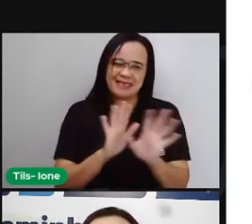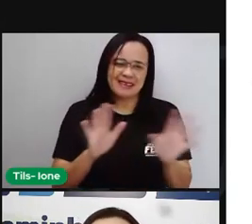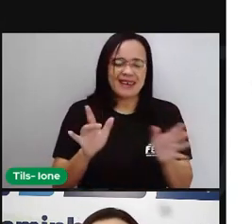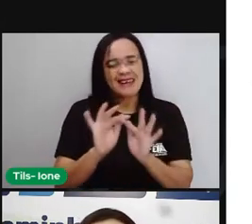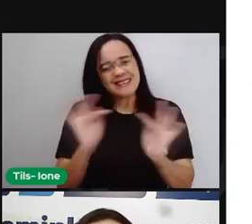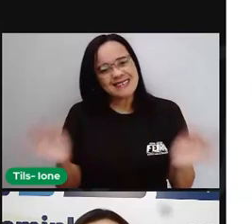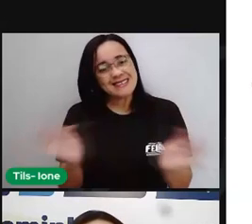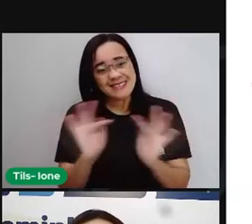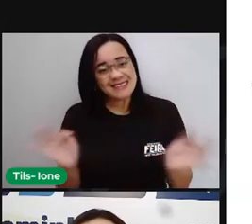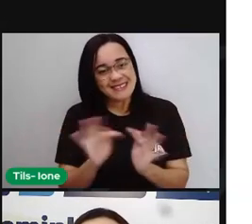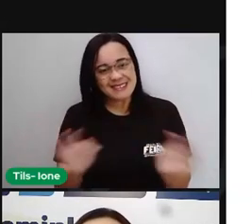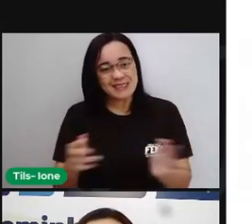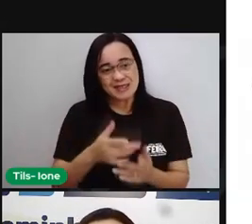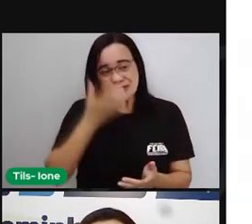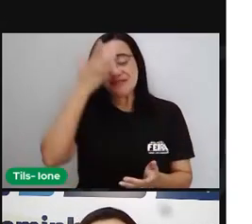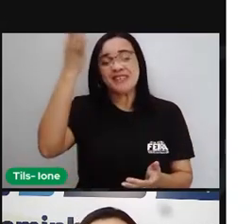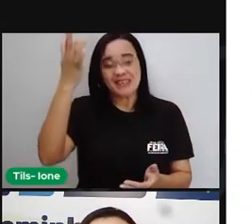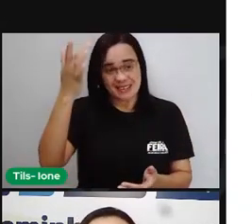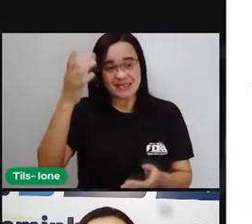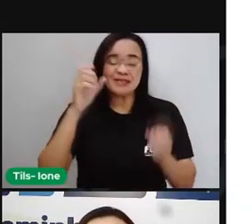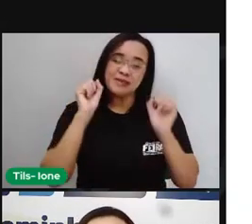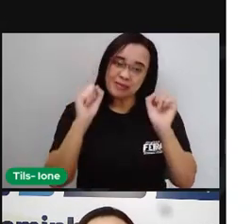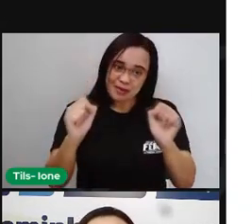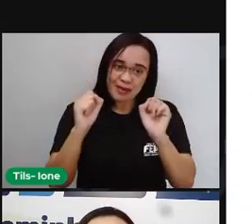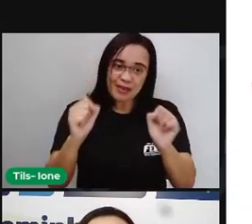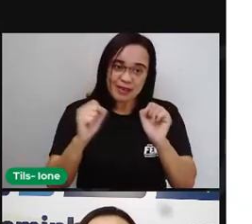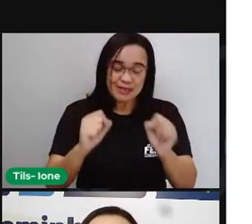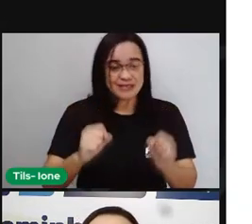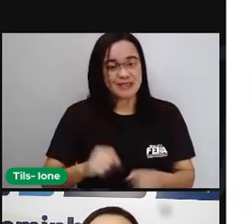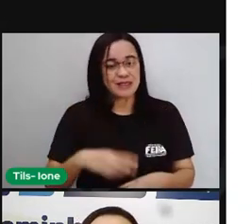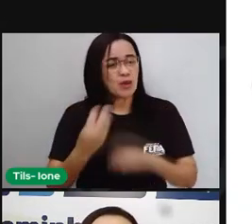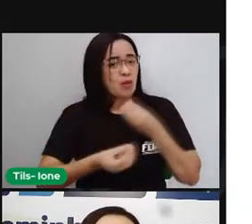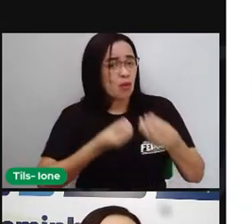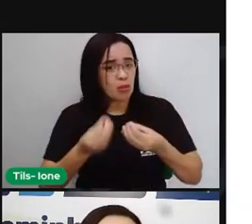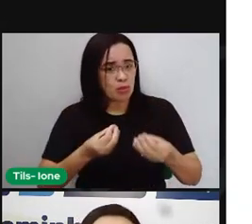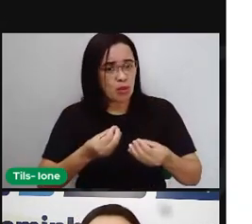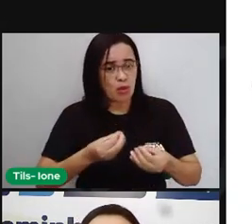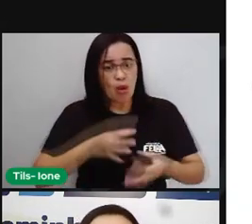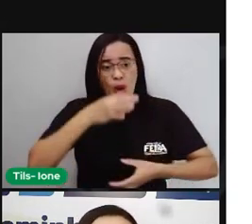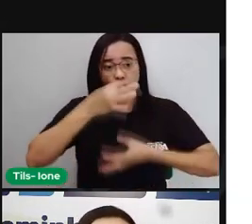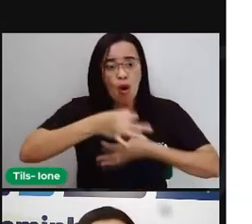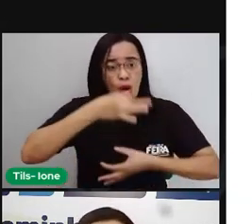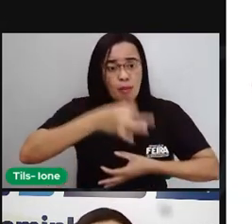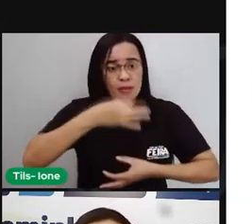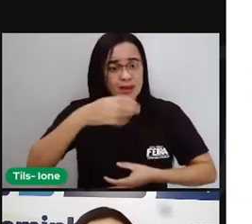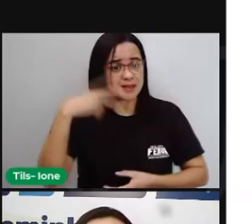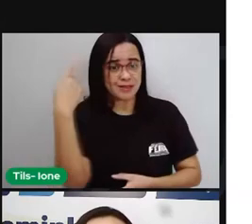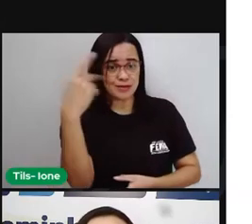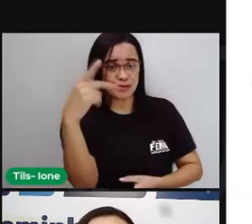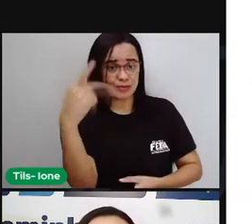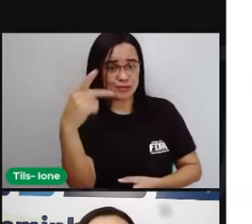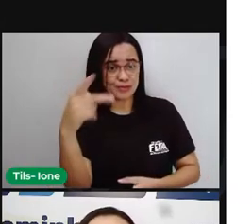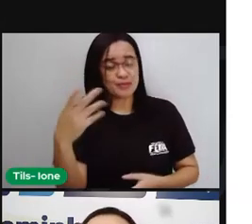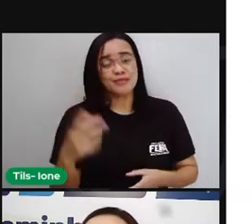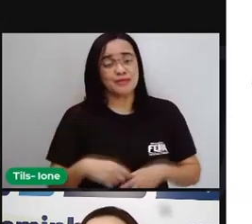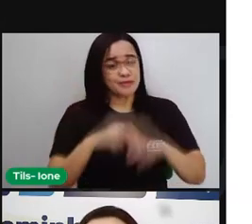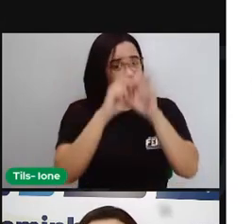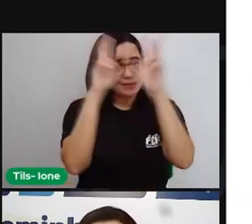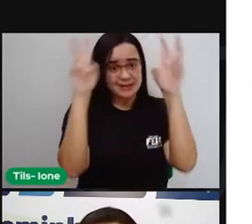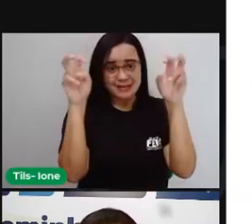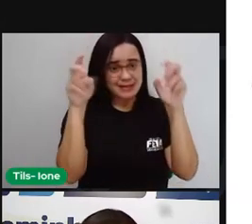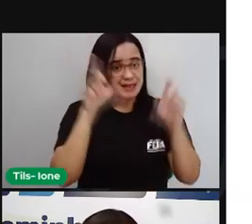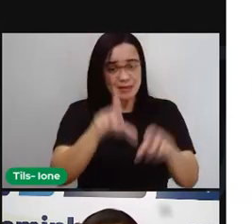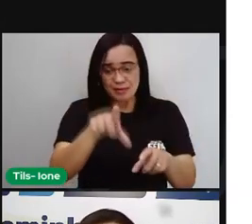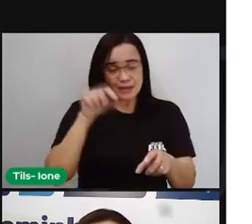próprio pensamento e opinião a respeito de um determinado assunto. Ou sobre o tema que foi escolhido. E